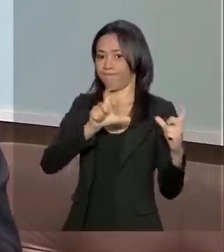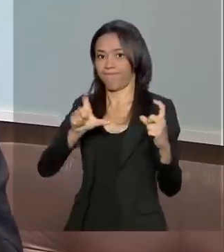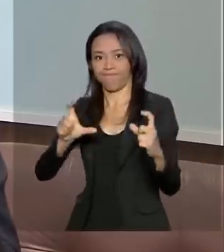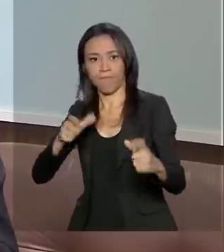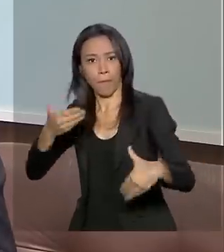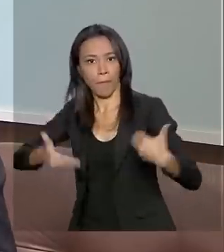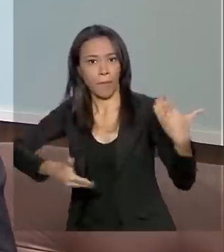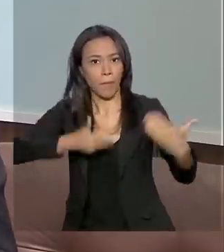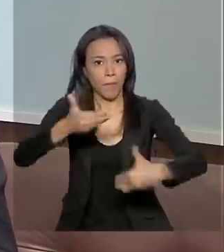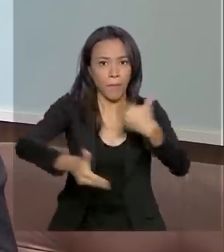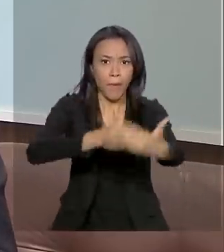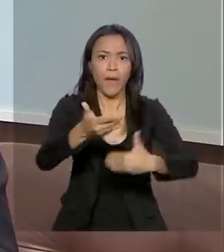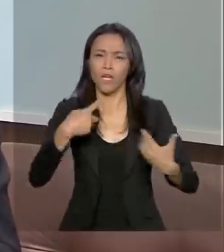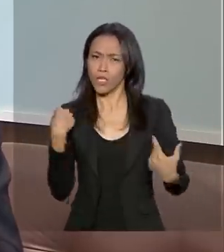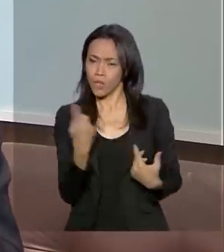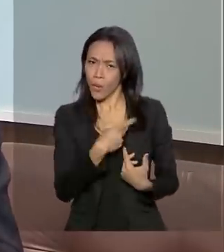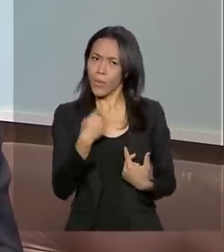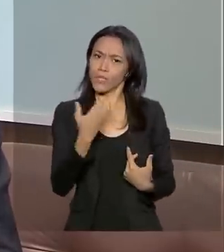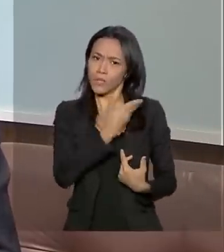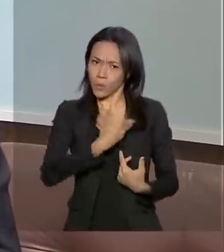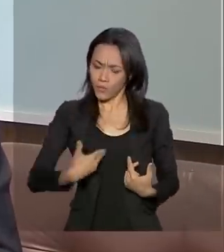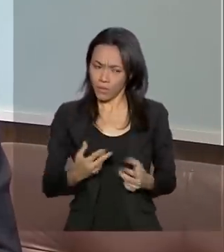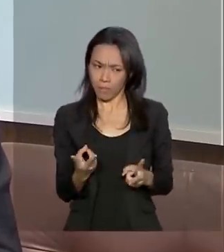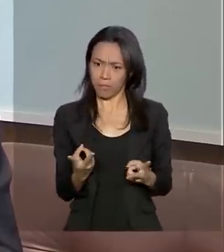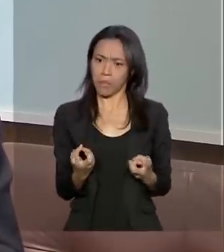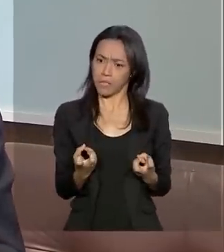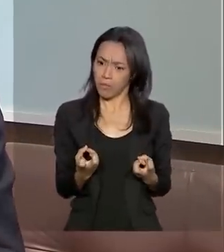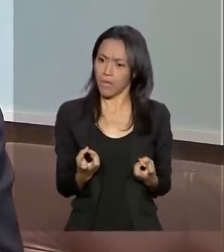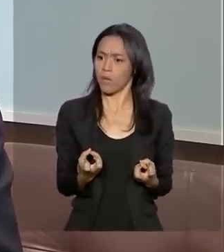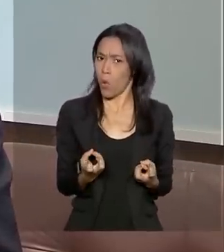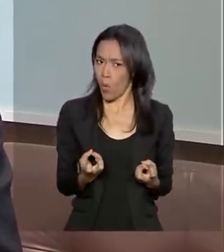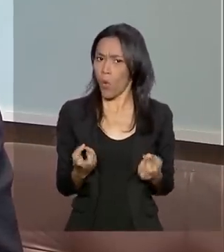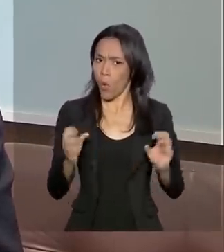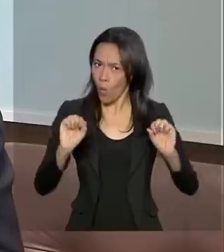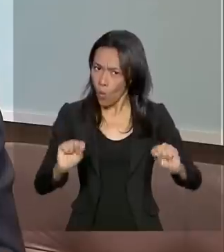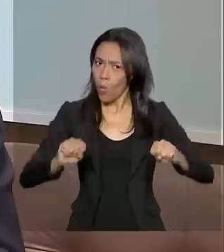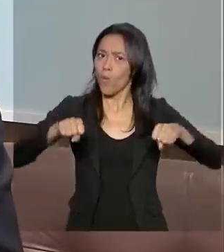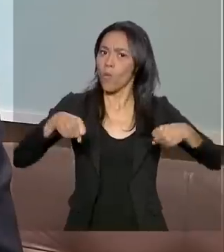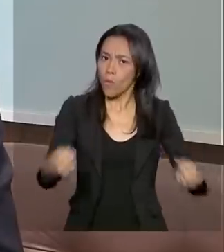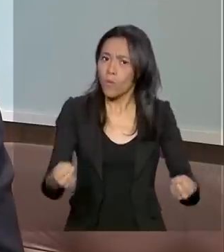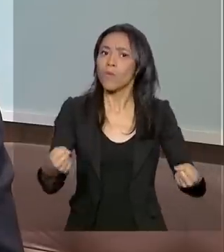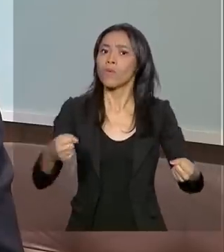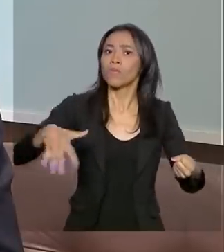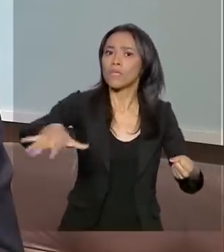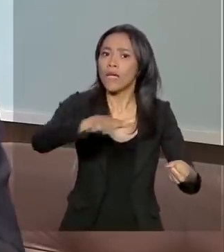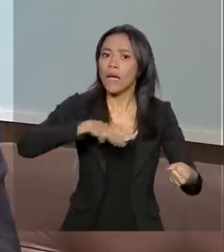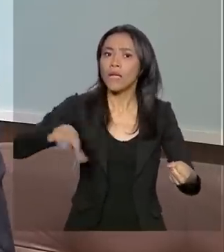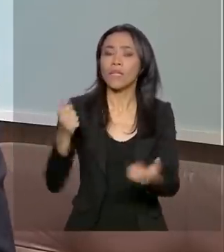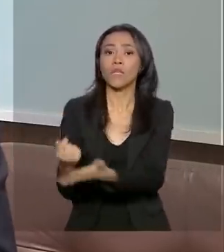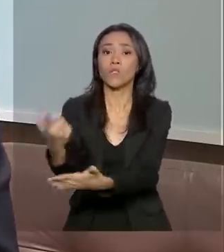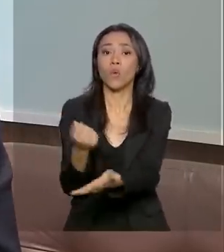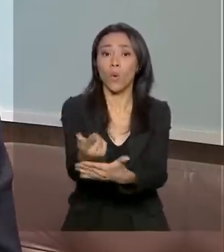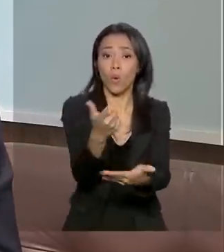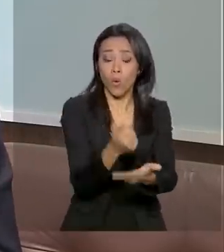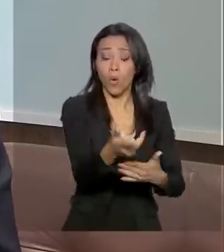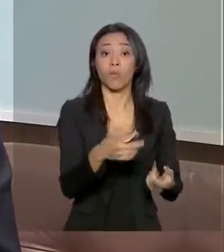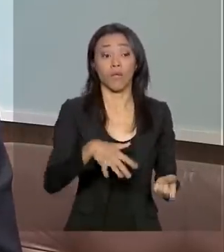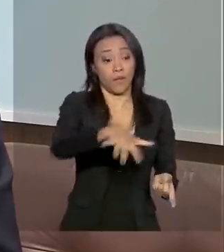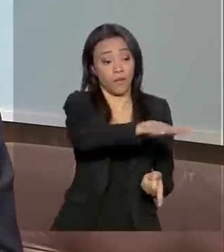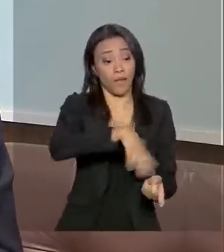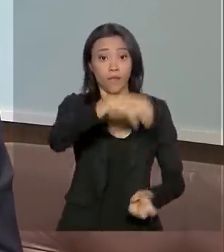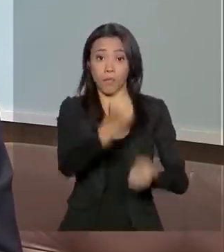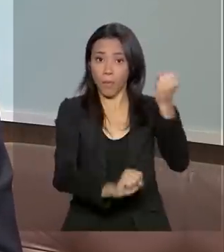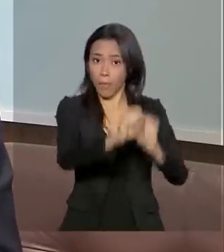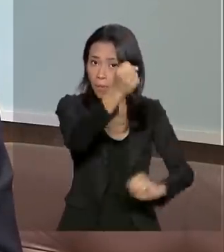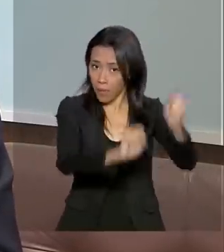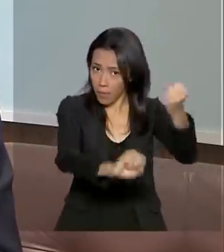E nós já estamos identificando sinais de retomada, tanto na produção quanto no consumo, o que nos deixa otimista